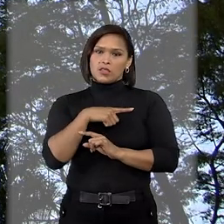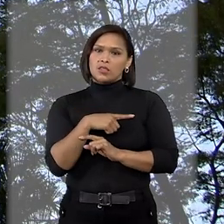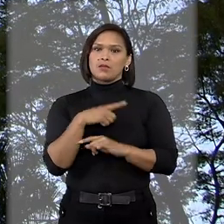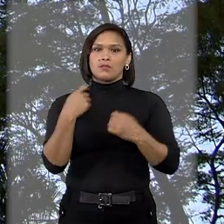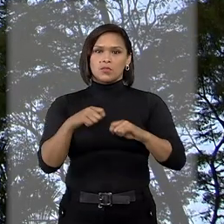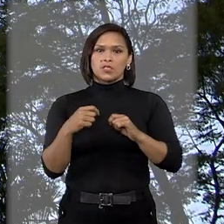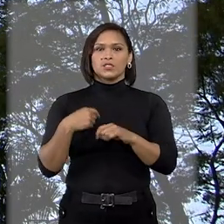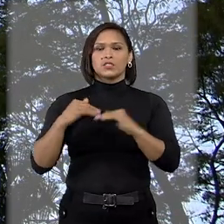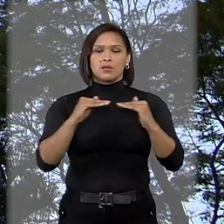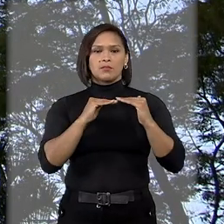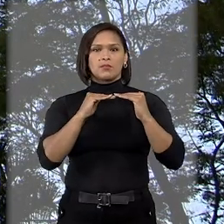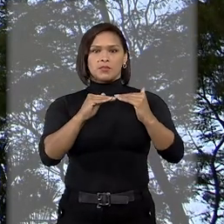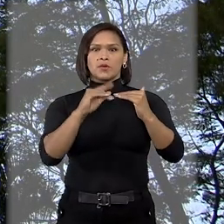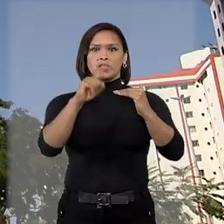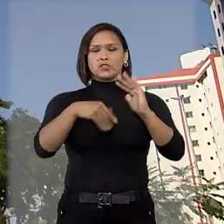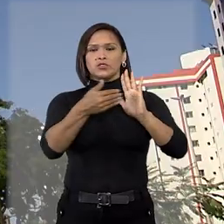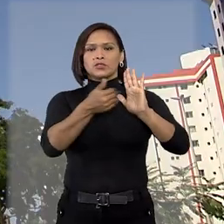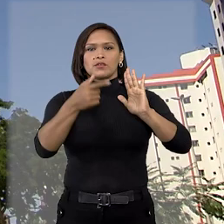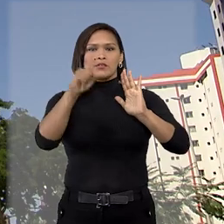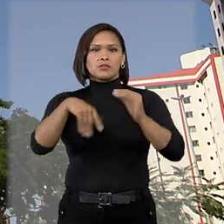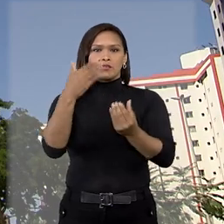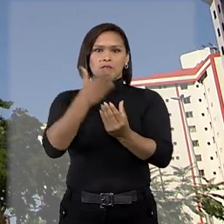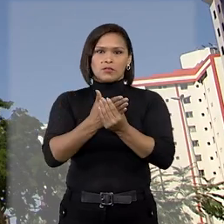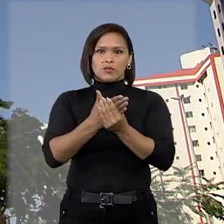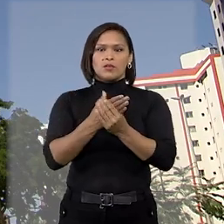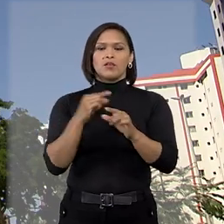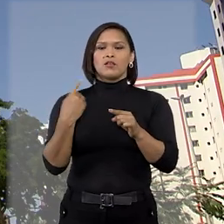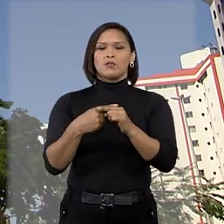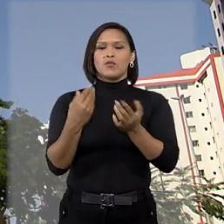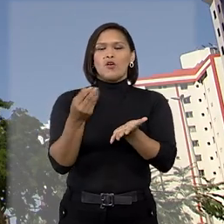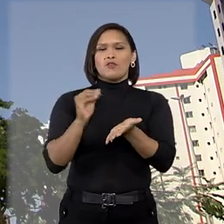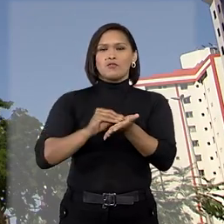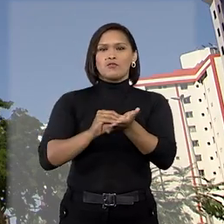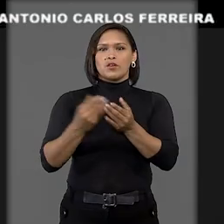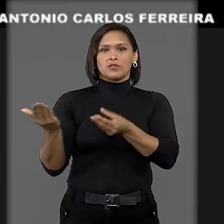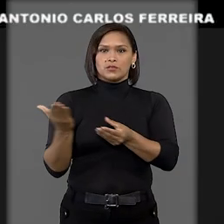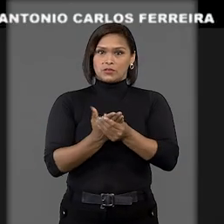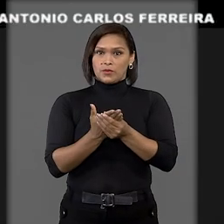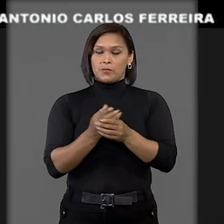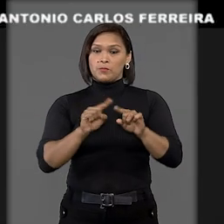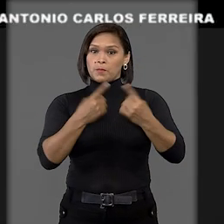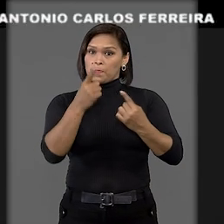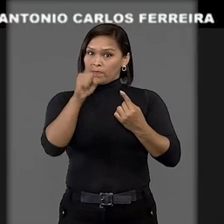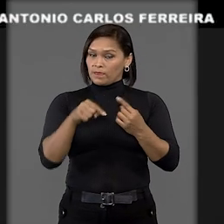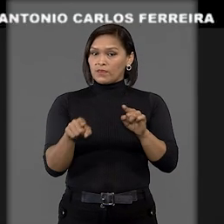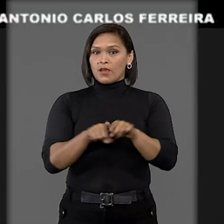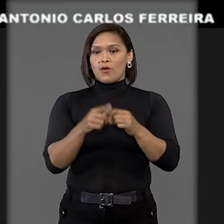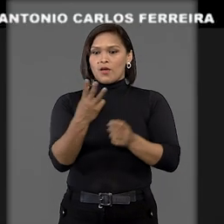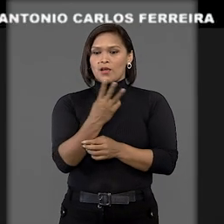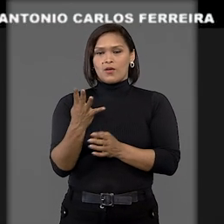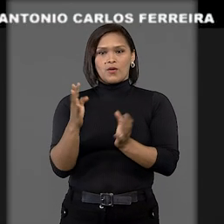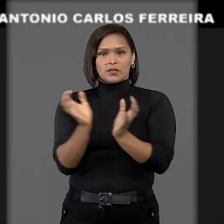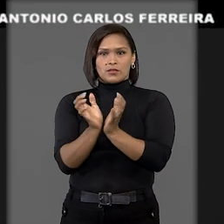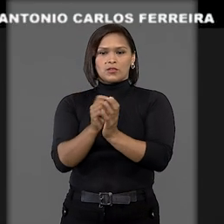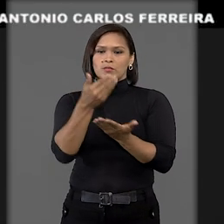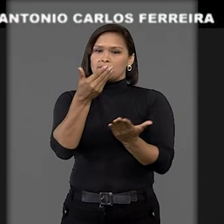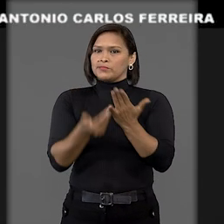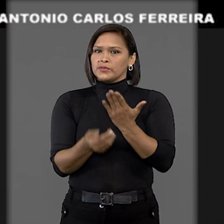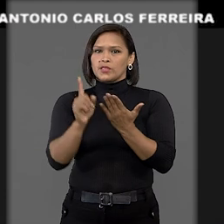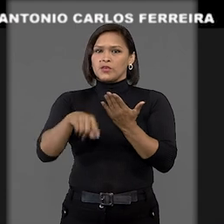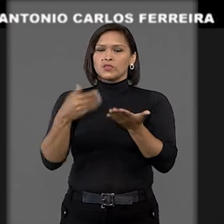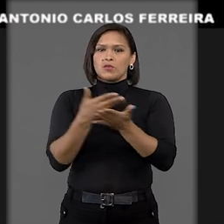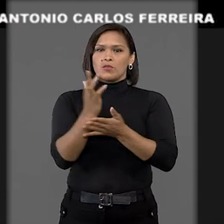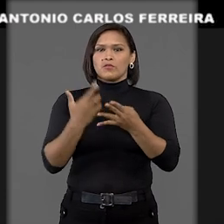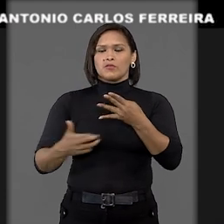portanto, ser mantida a extinção do processo por carência de ação. Desta forma, a quarta turma negou o